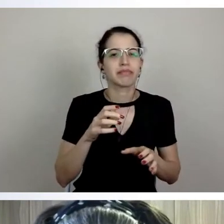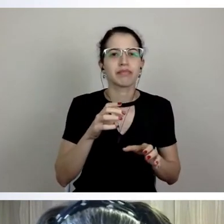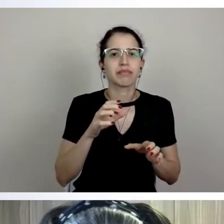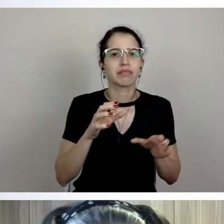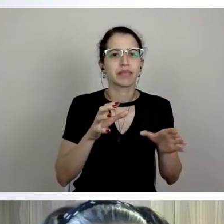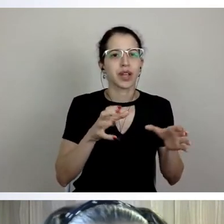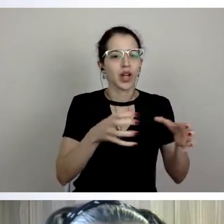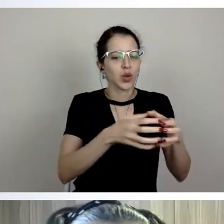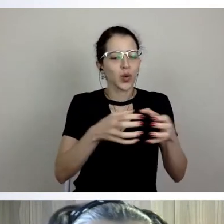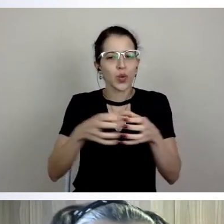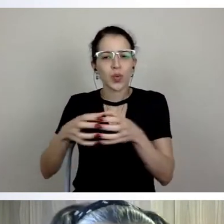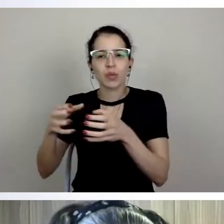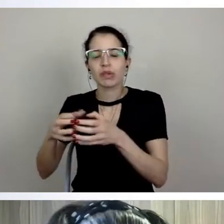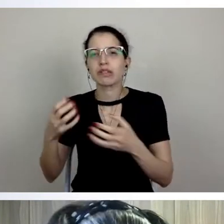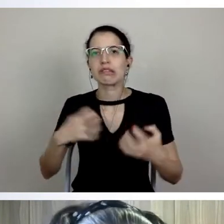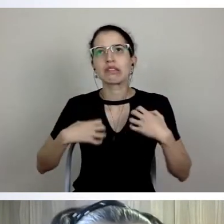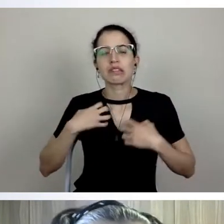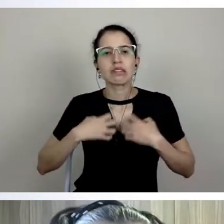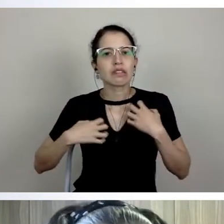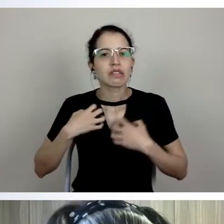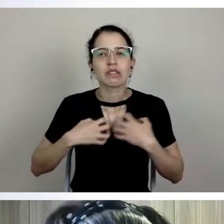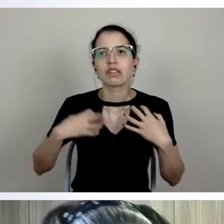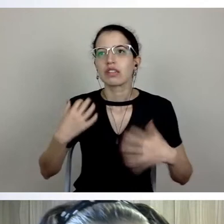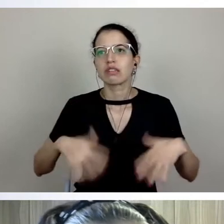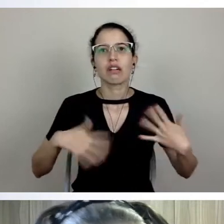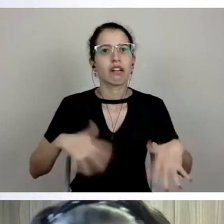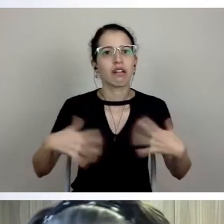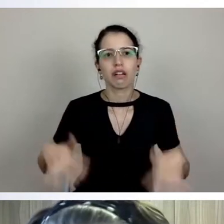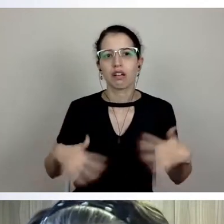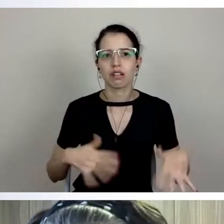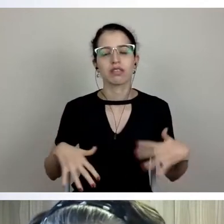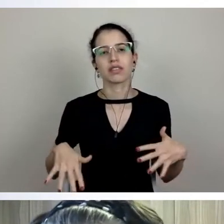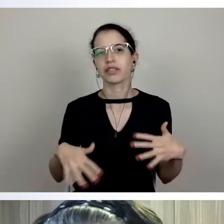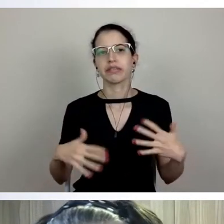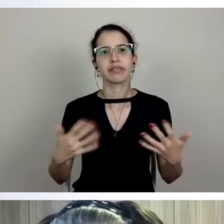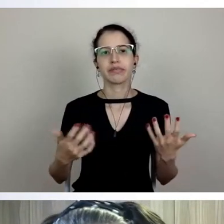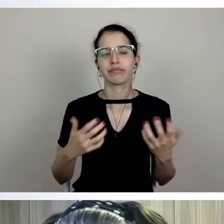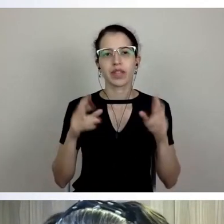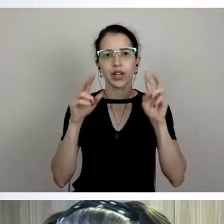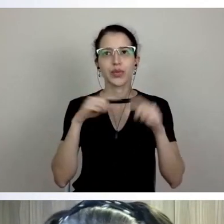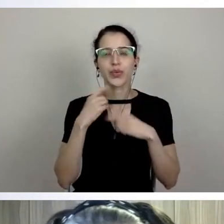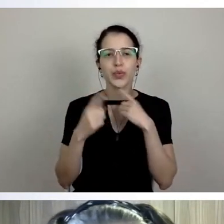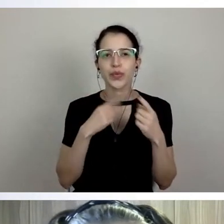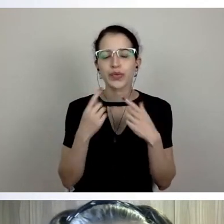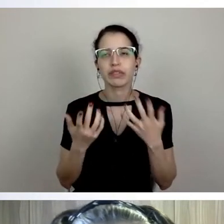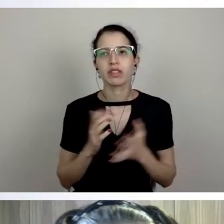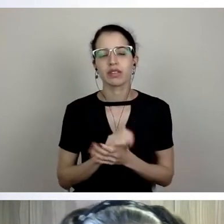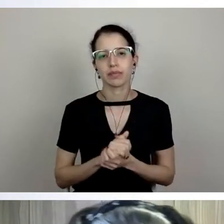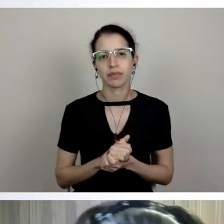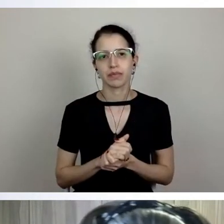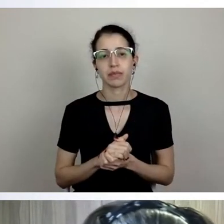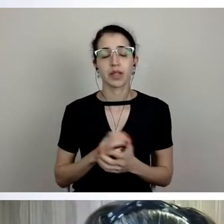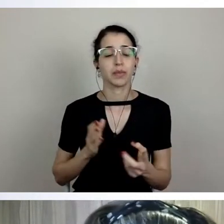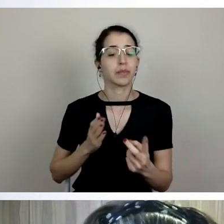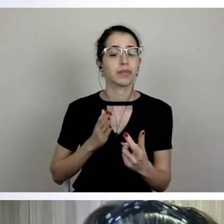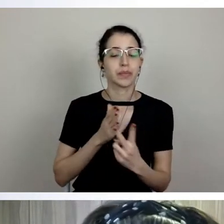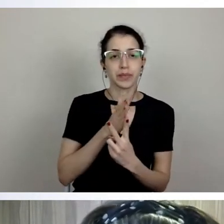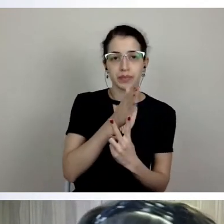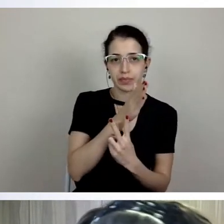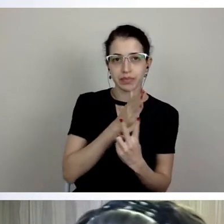comunidade universitária sobre pontos que não estão ainda previstos ou compartilhados. Então, de um lado, nós temos